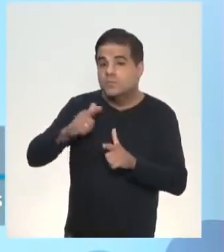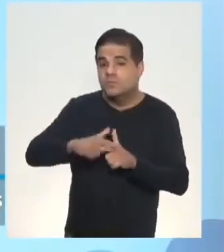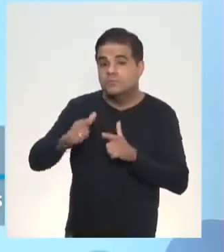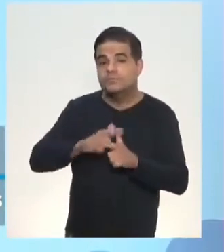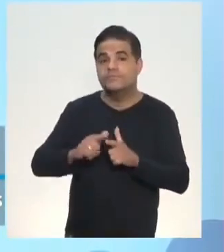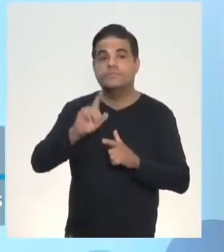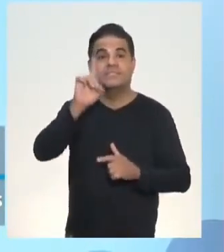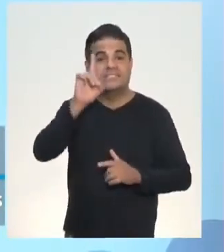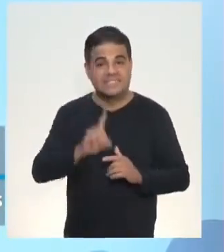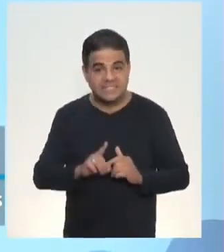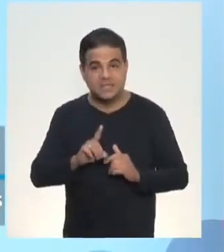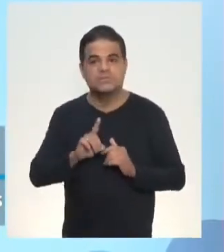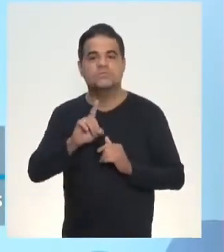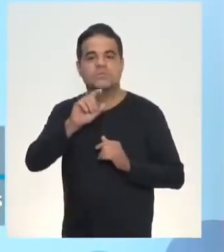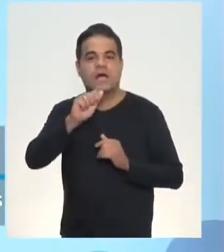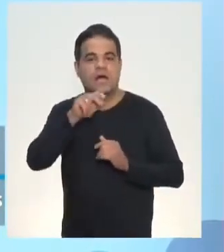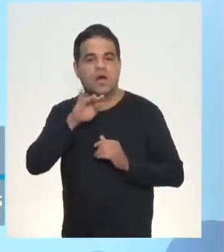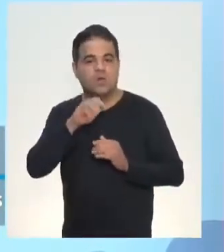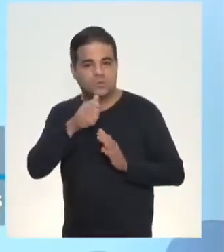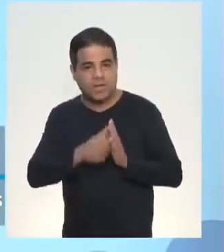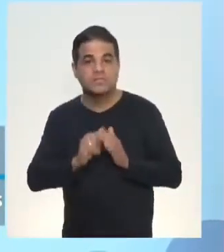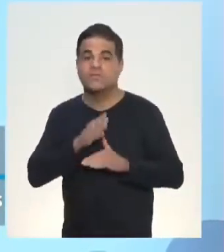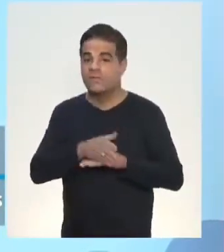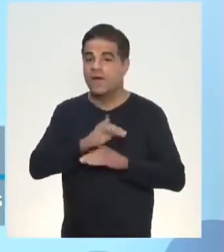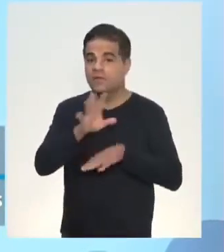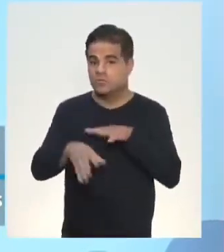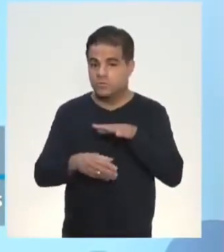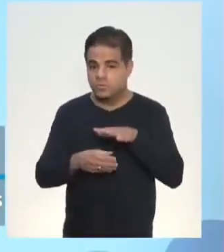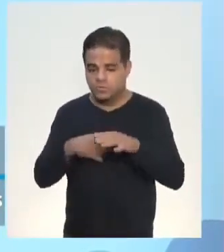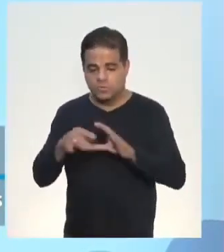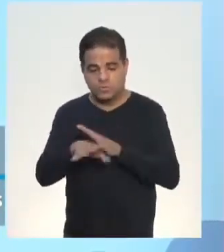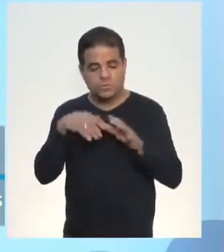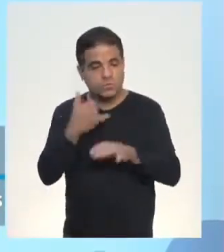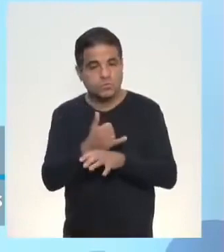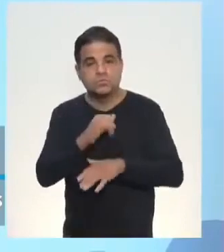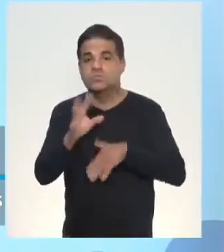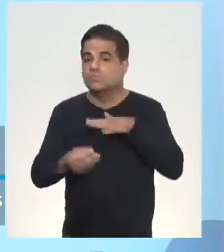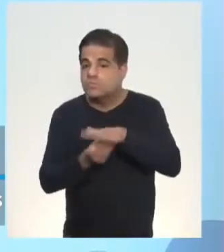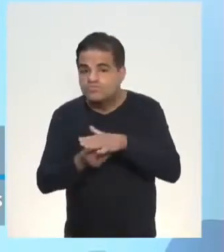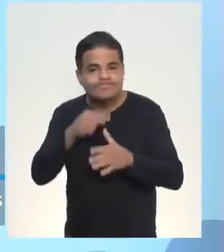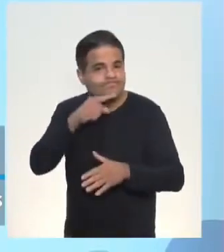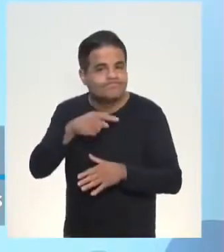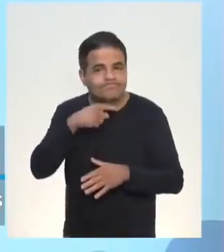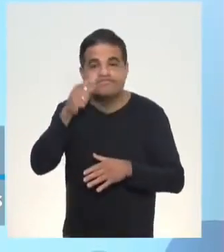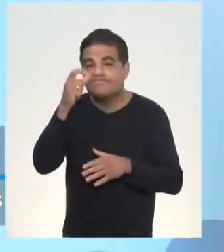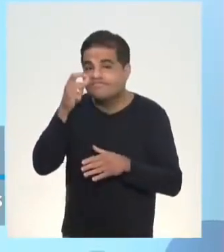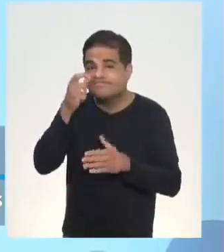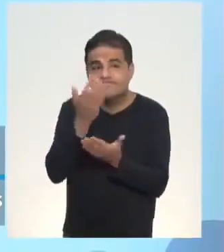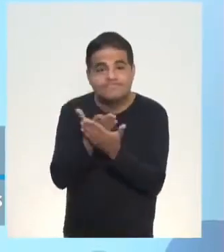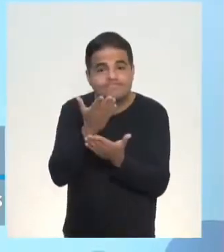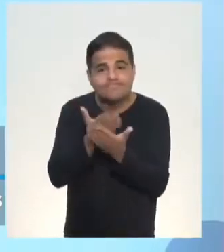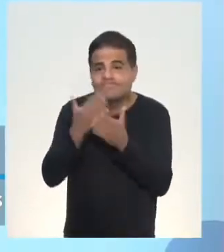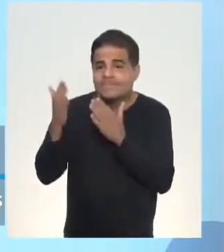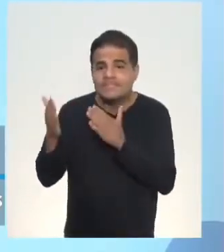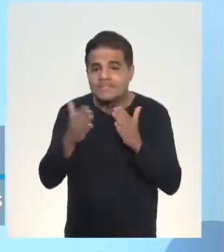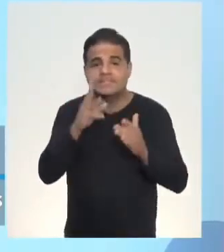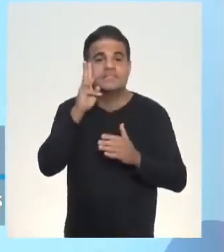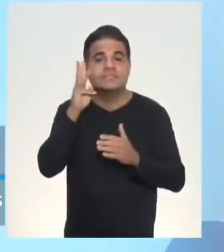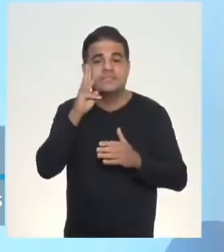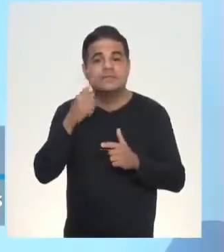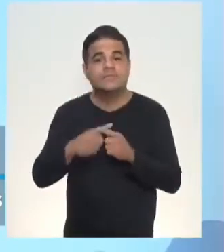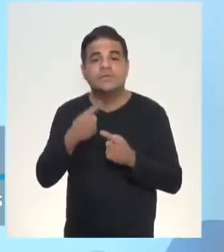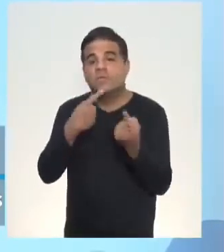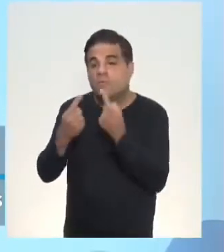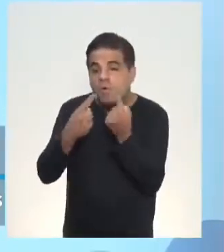de direitos autorais. Então, você vai no YouTube, você vai no repositório, você não consegue assistir a aula da terça-feira, porque estamos